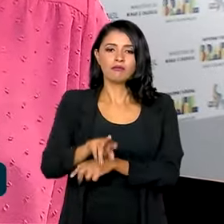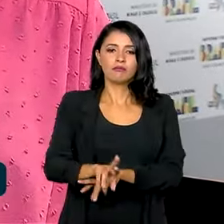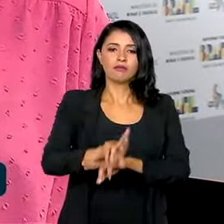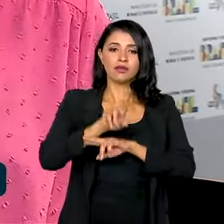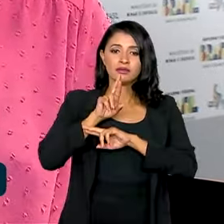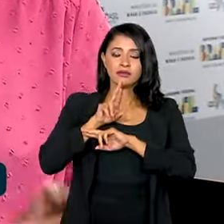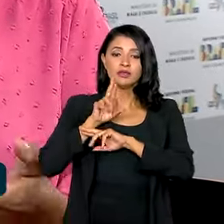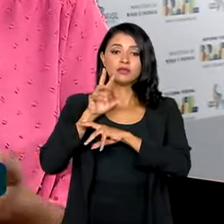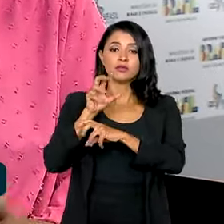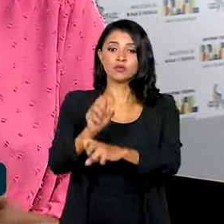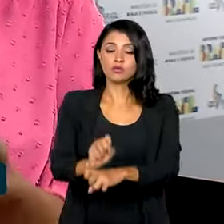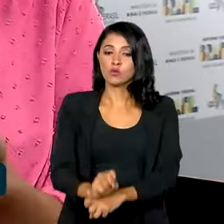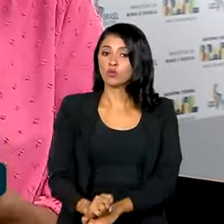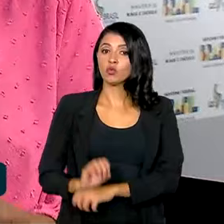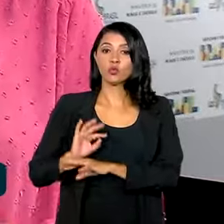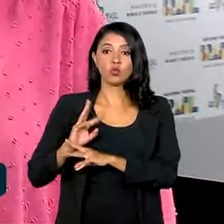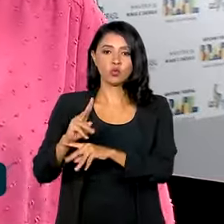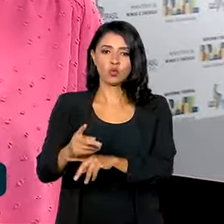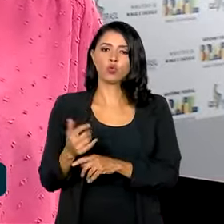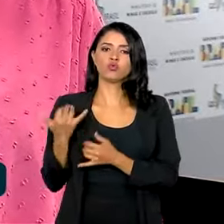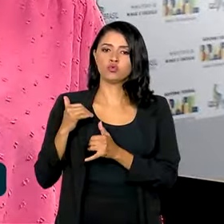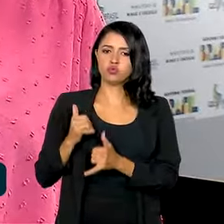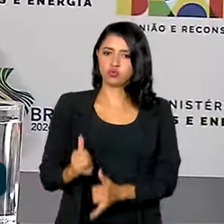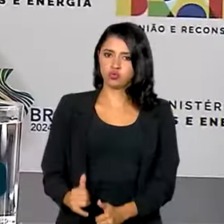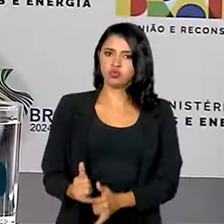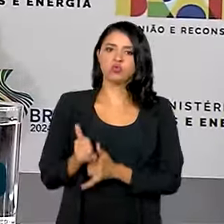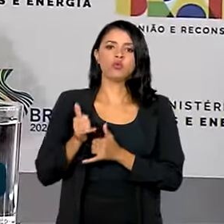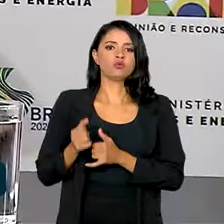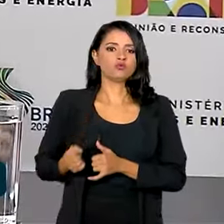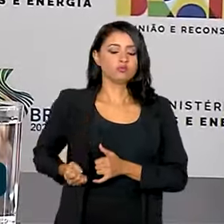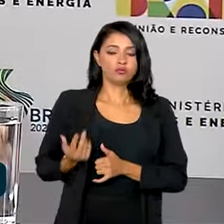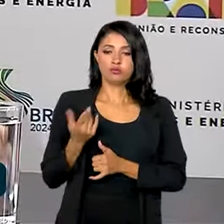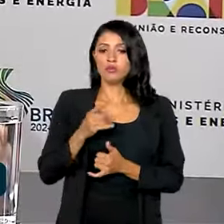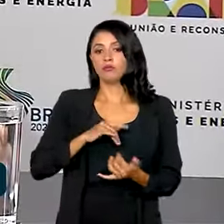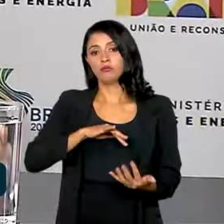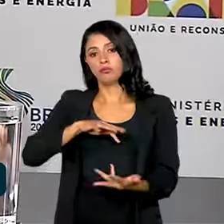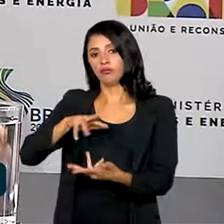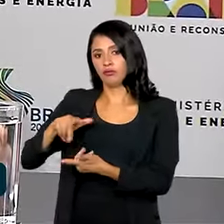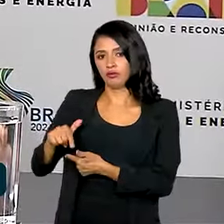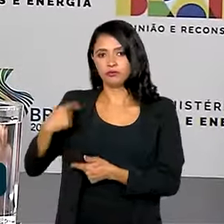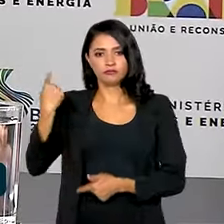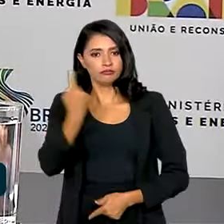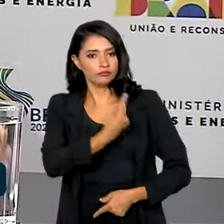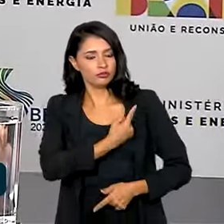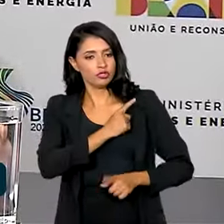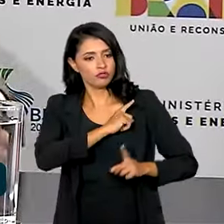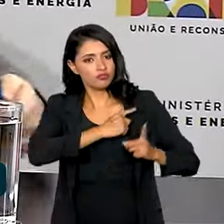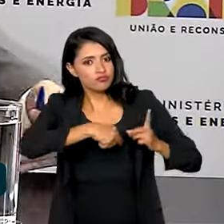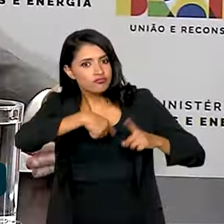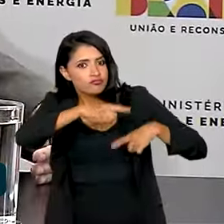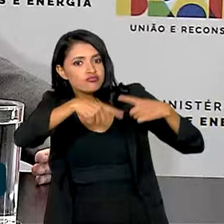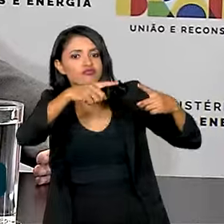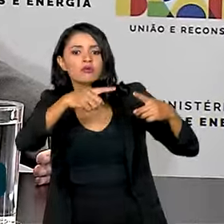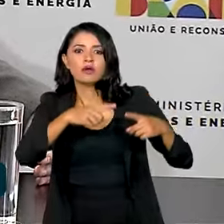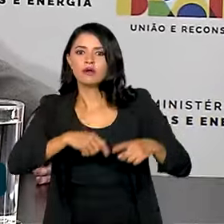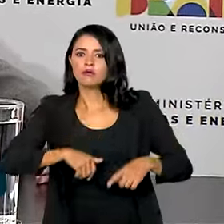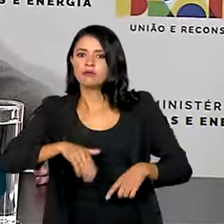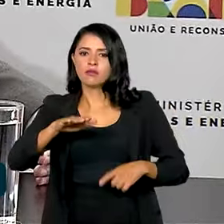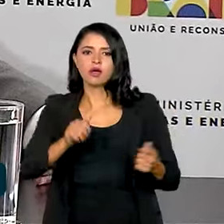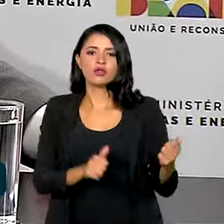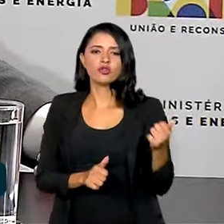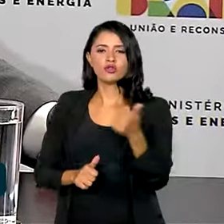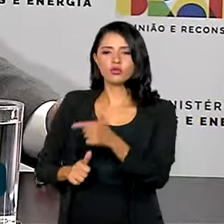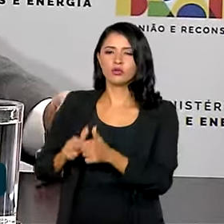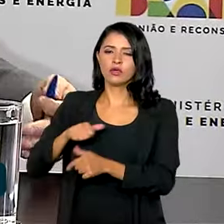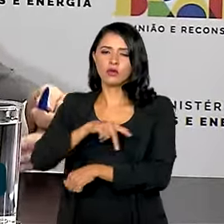totalidade do consumo de energia do planeta. Nós avançamos muito além dos países do